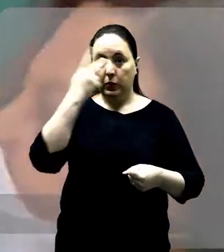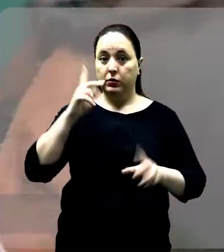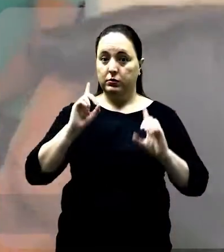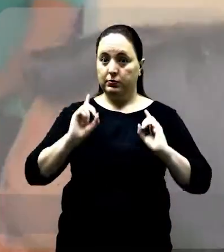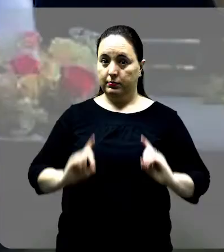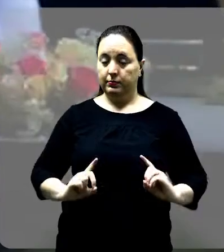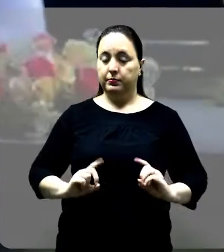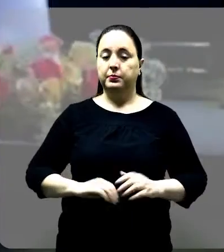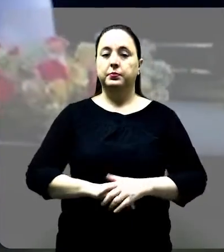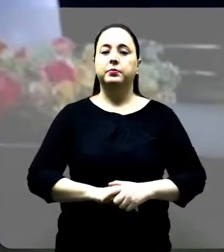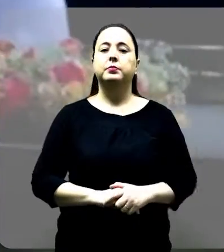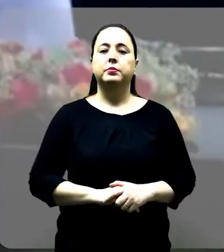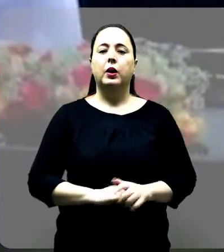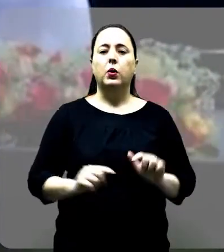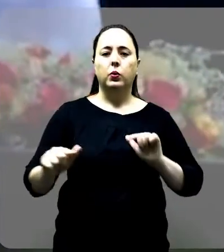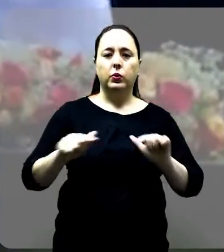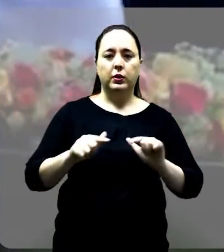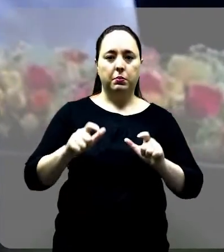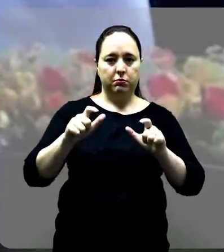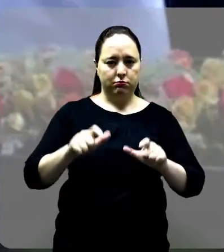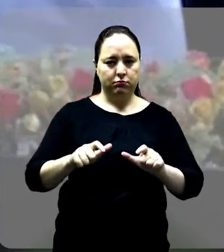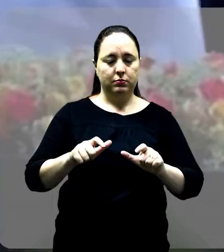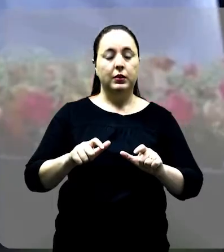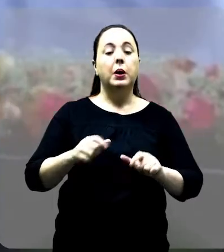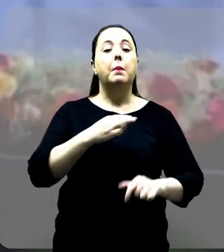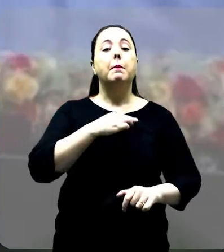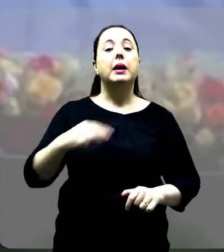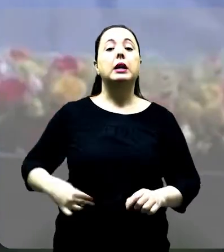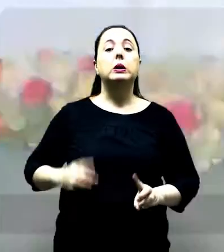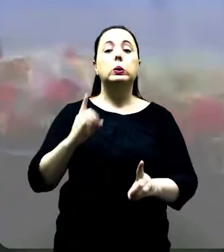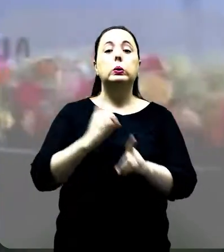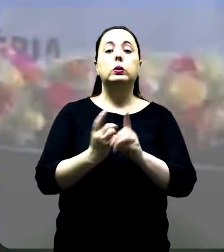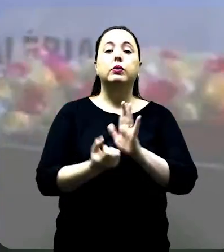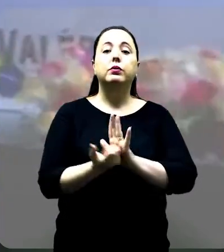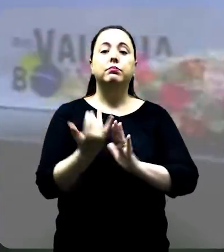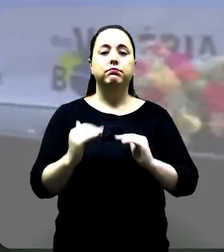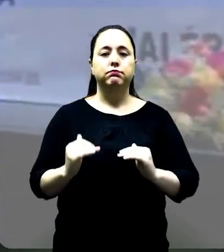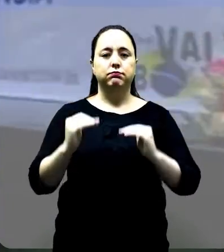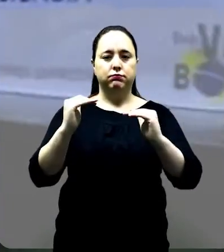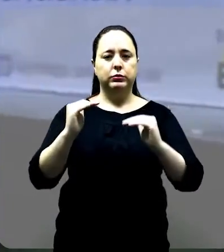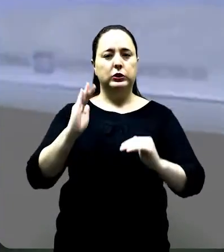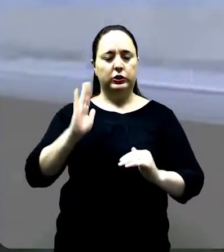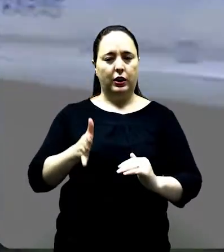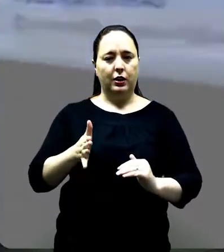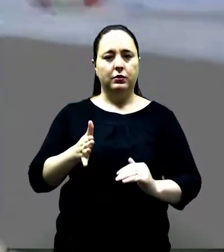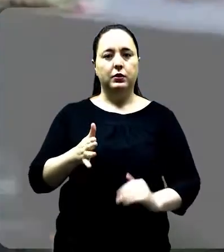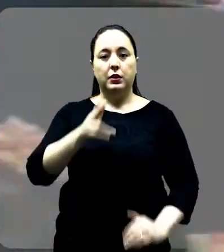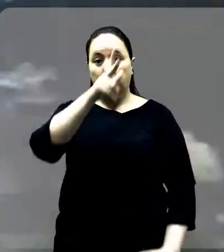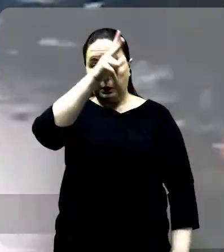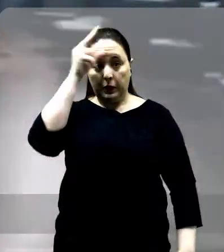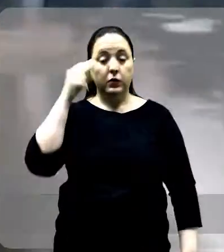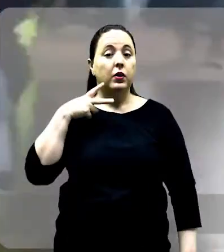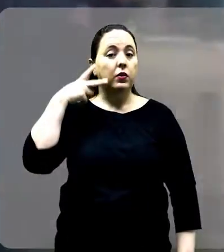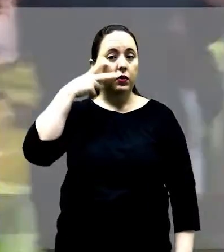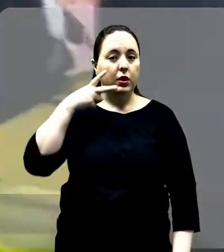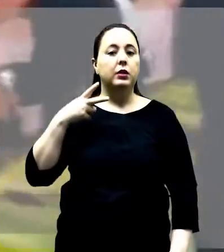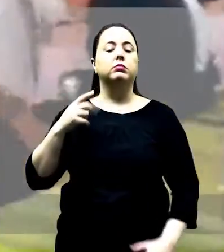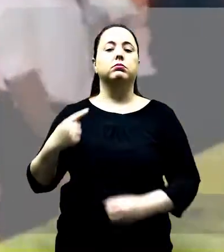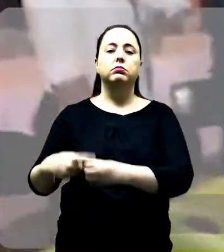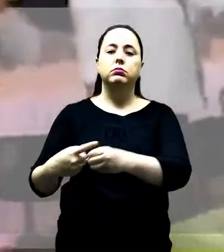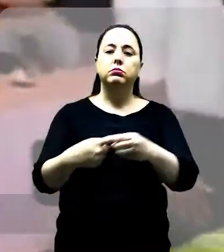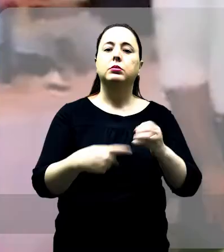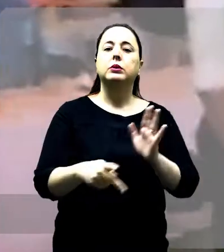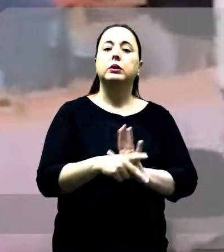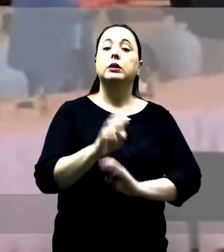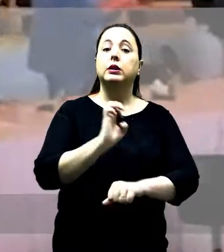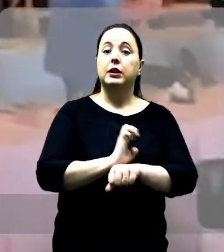deficiência. Durante o cumprimento da agenda, a ministra se encontrou com diversas autoridades, prefeitos e vereadores de